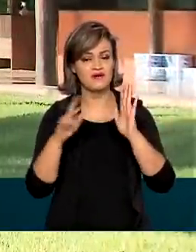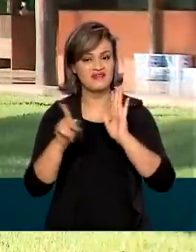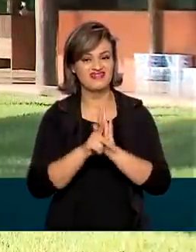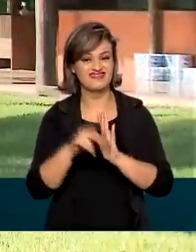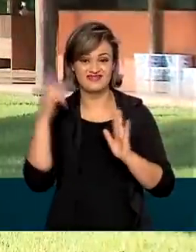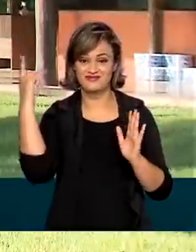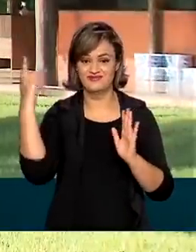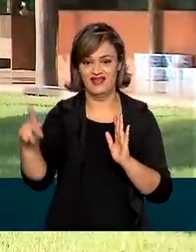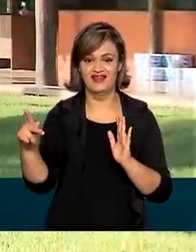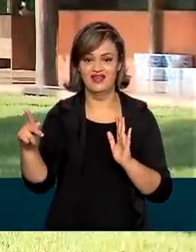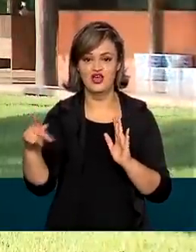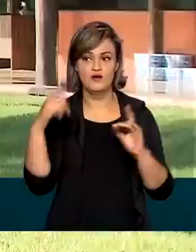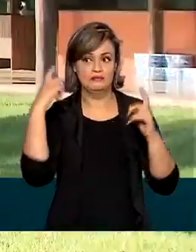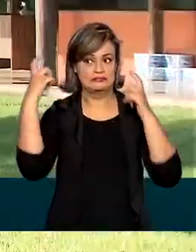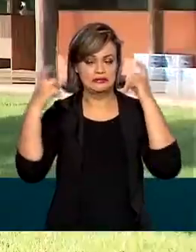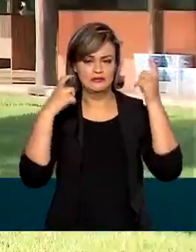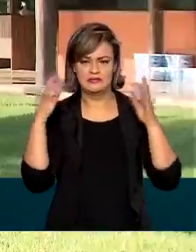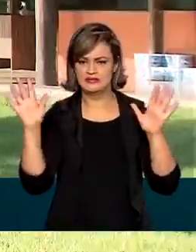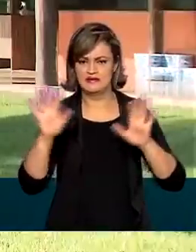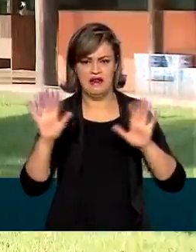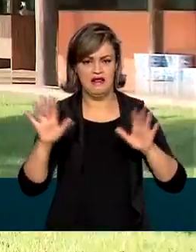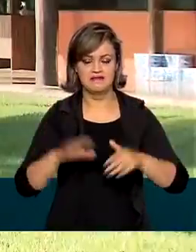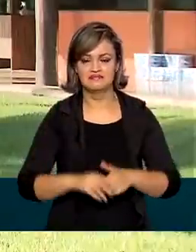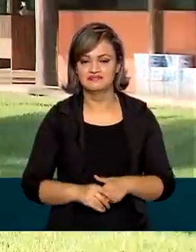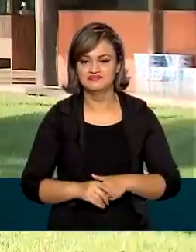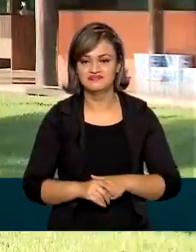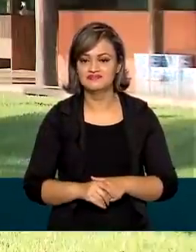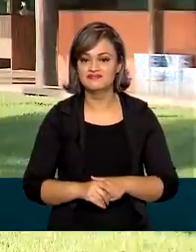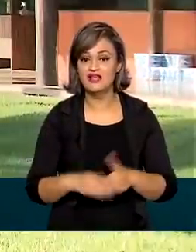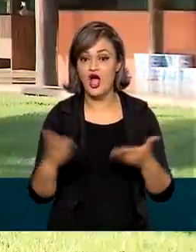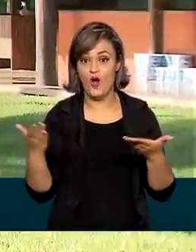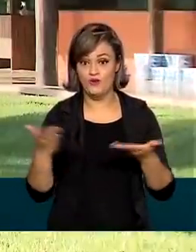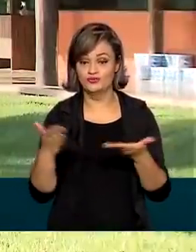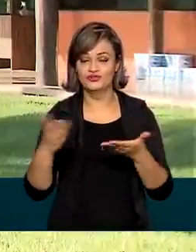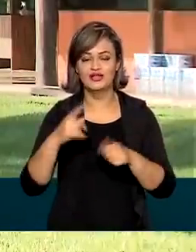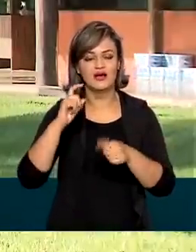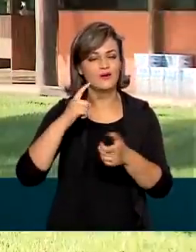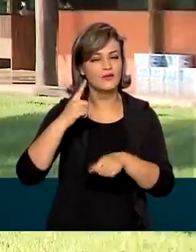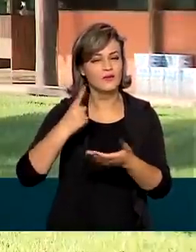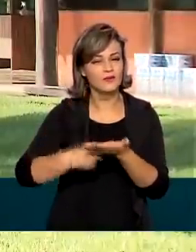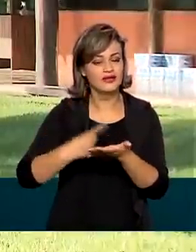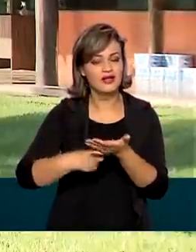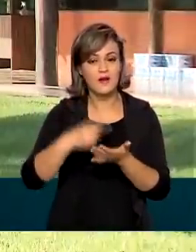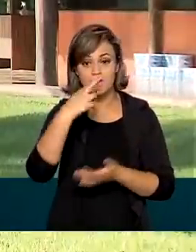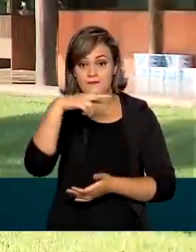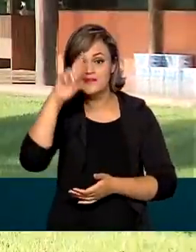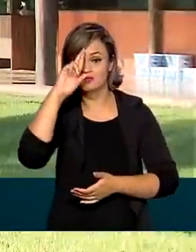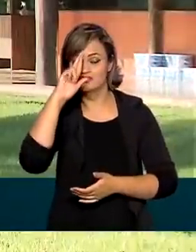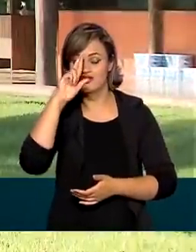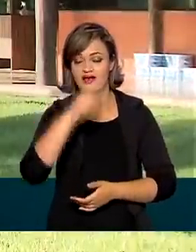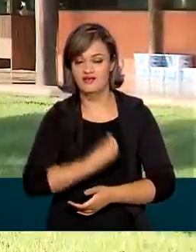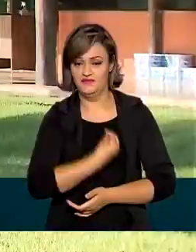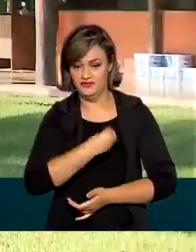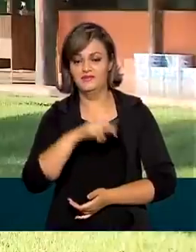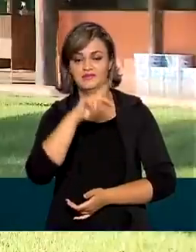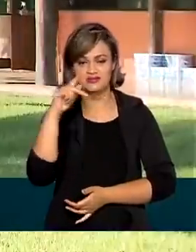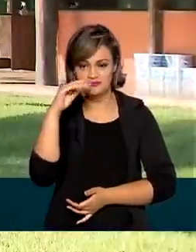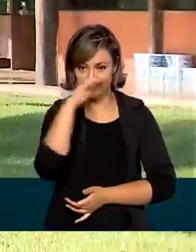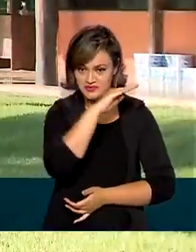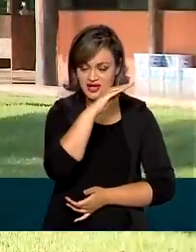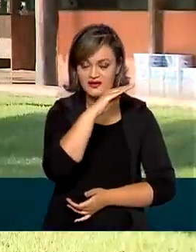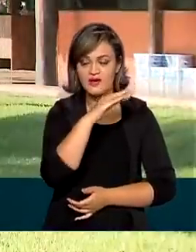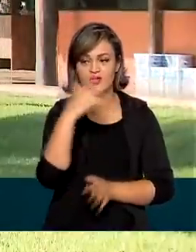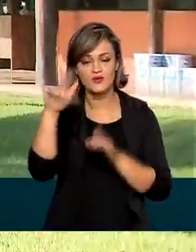é seu, sem ter conflitos no campo. E hoje a cerimônia está marcada para meio-dia com a presença do presidente Jair